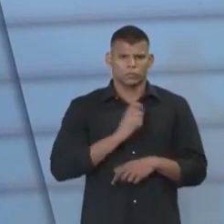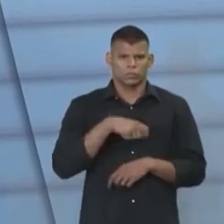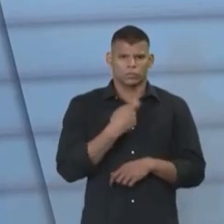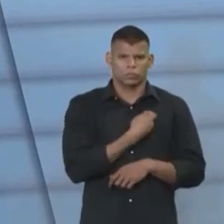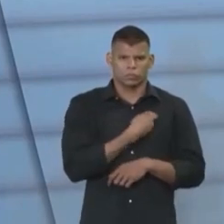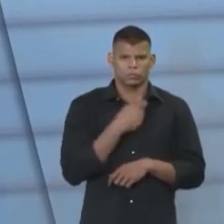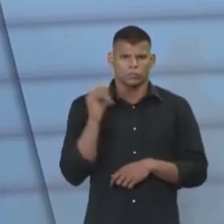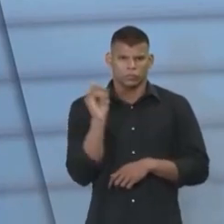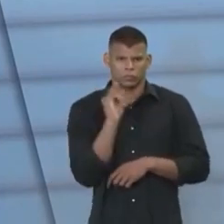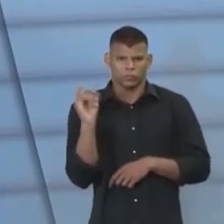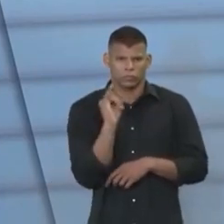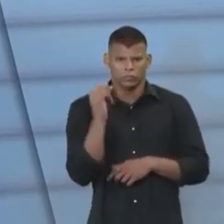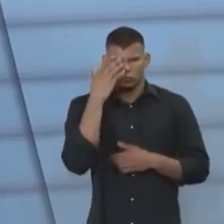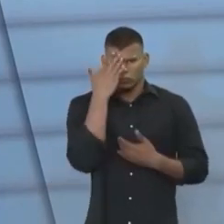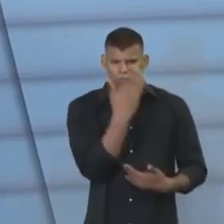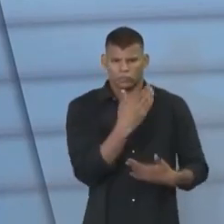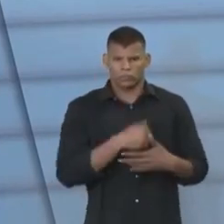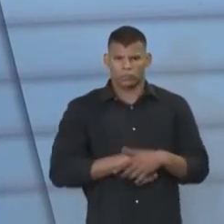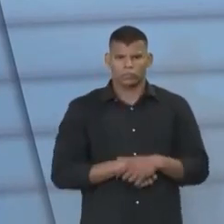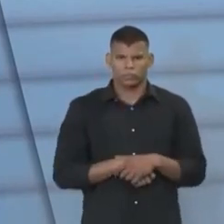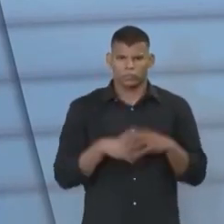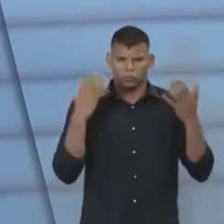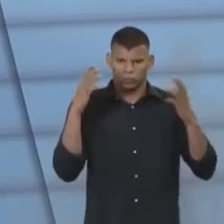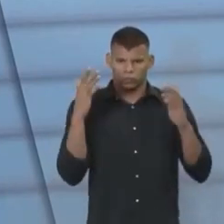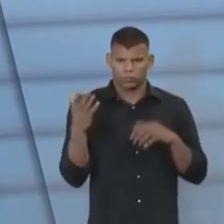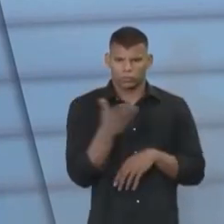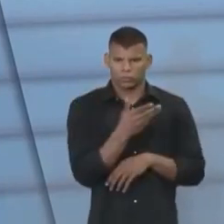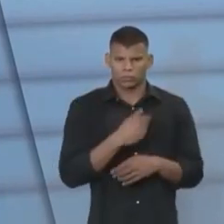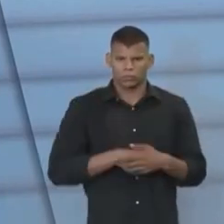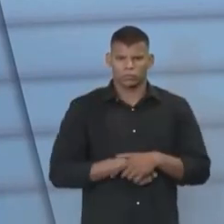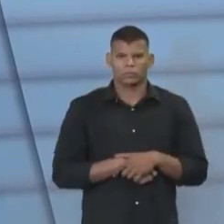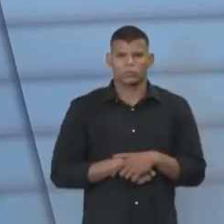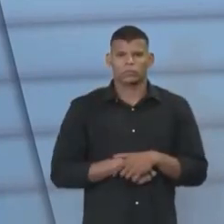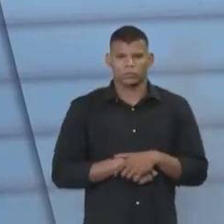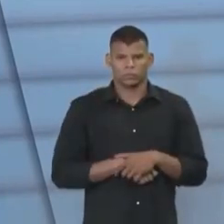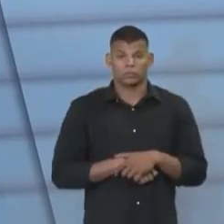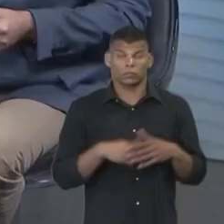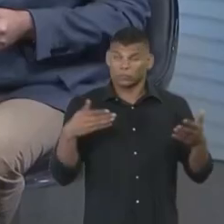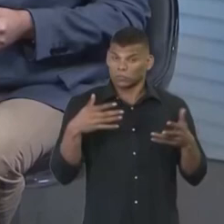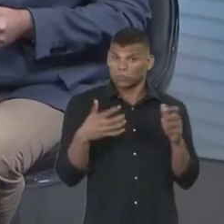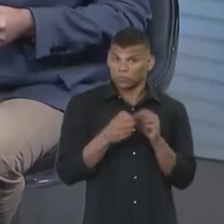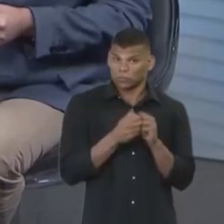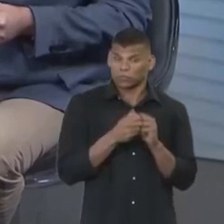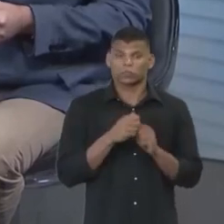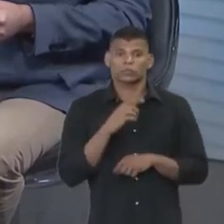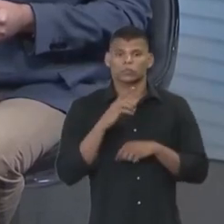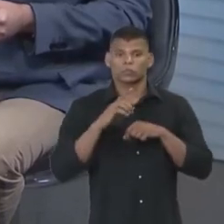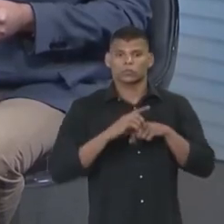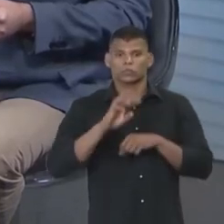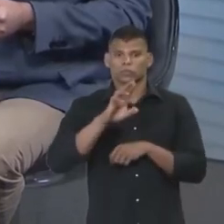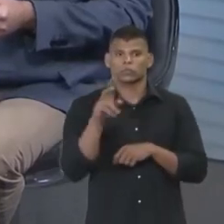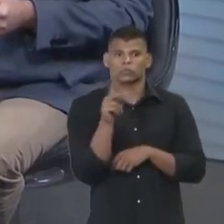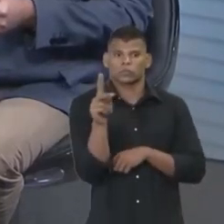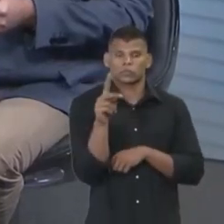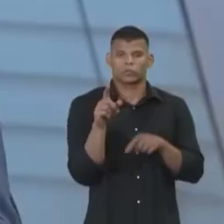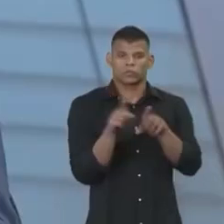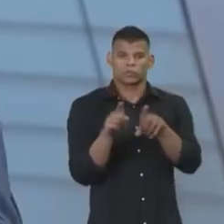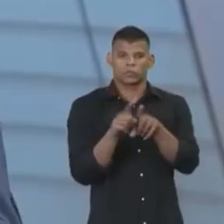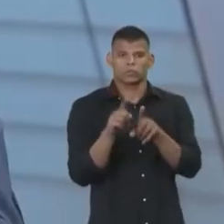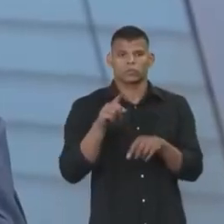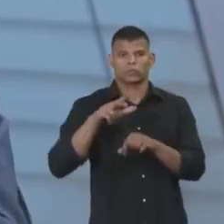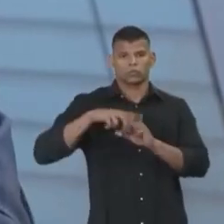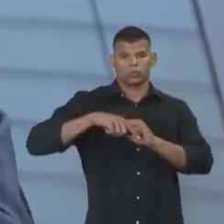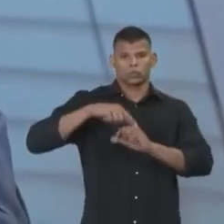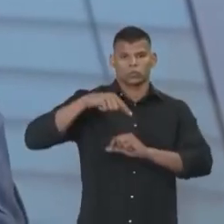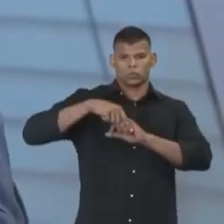Itália. Obrigado. Parabéns. Doutora Blaine Queiroz, aqui comigo, ela é doutora em Direito, é professora da